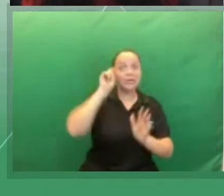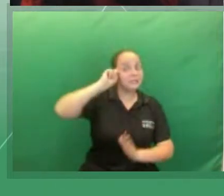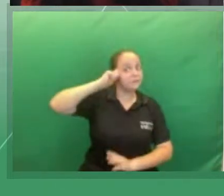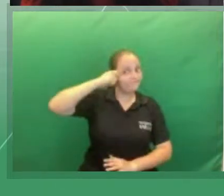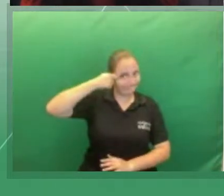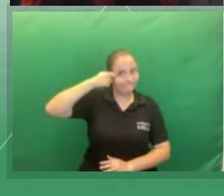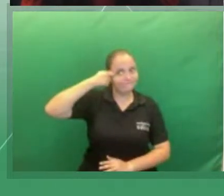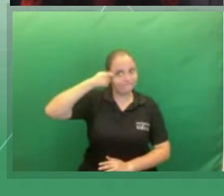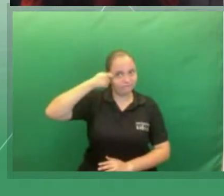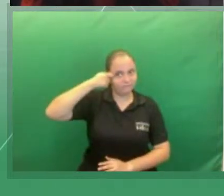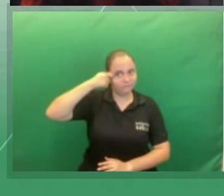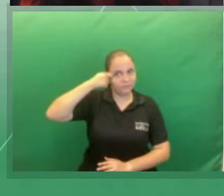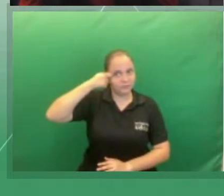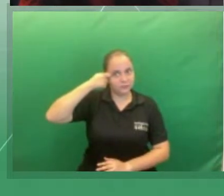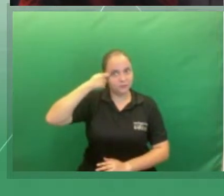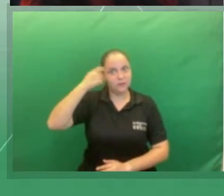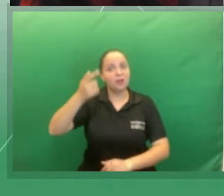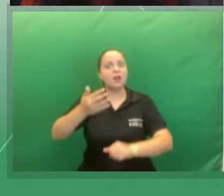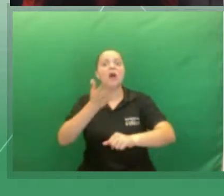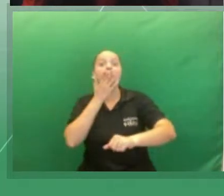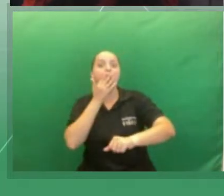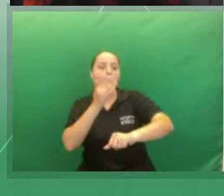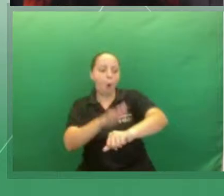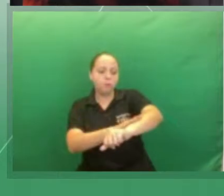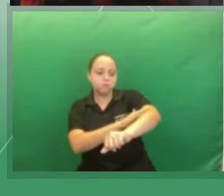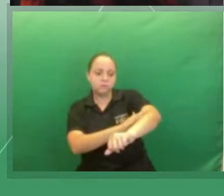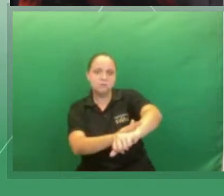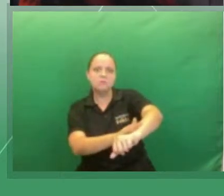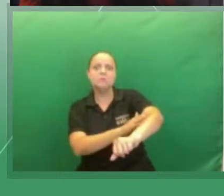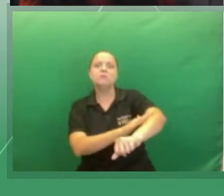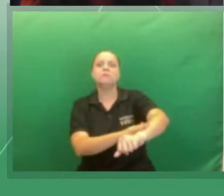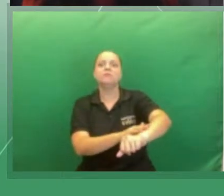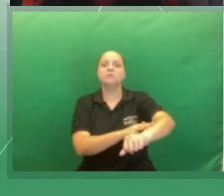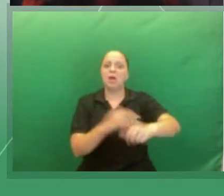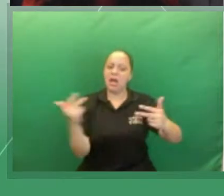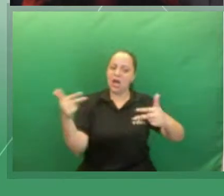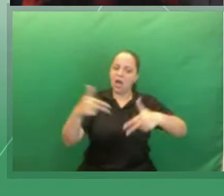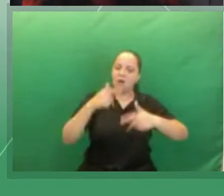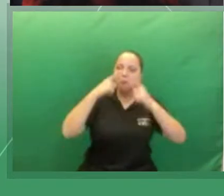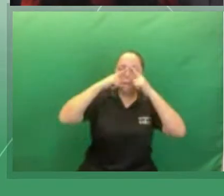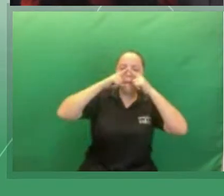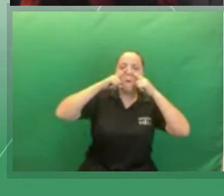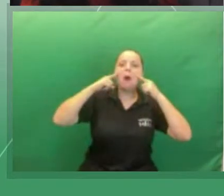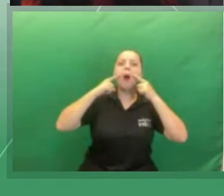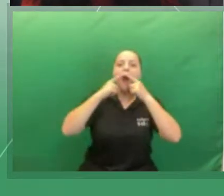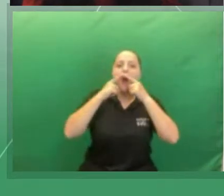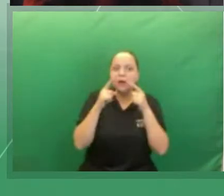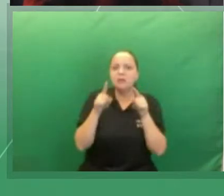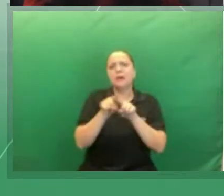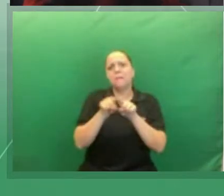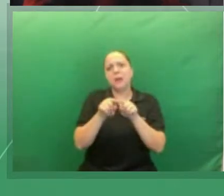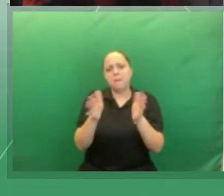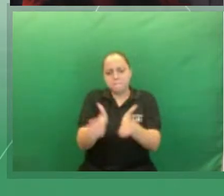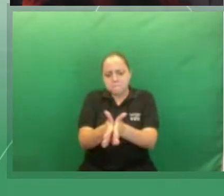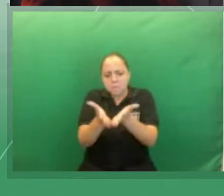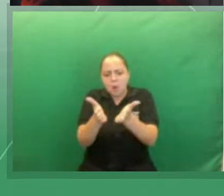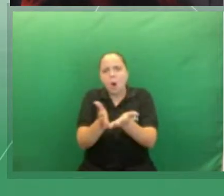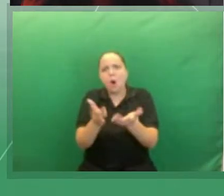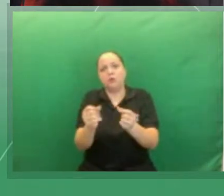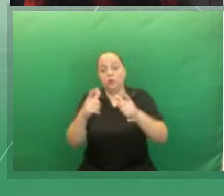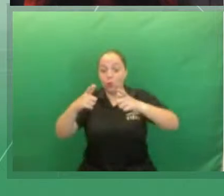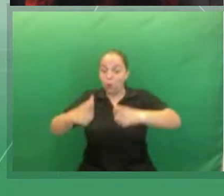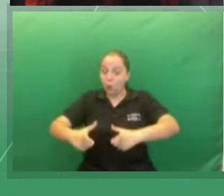hora da cor da pele, do fenótipo, da classe social, do lugar